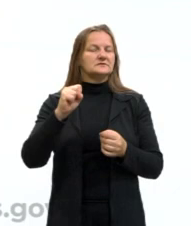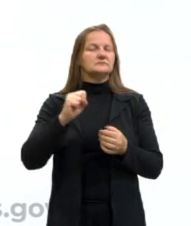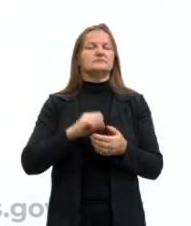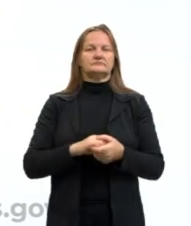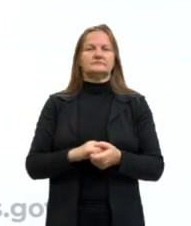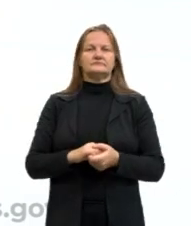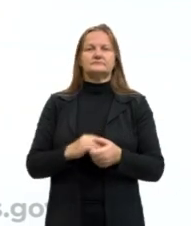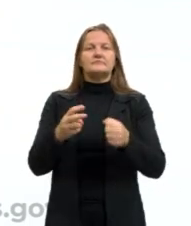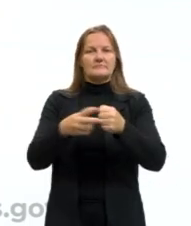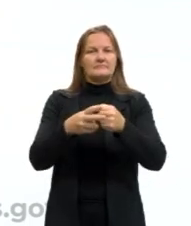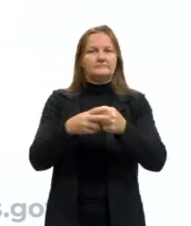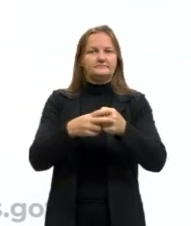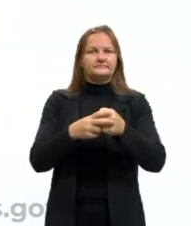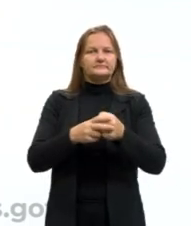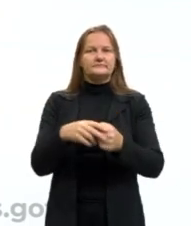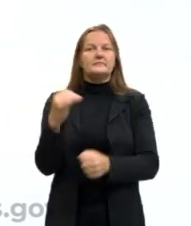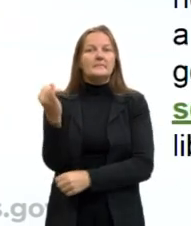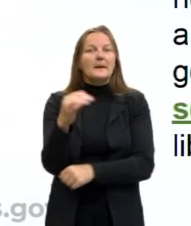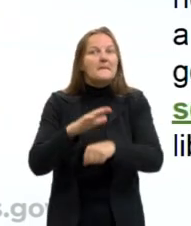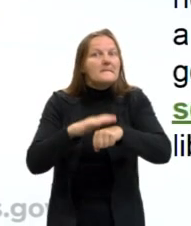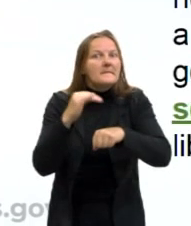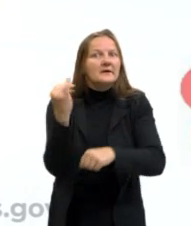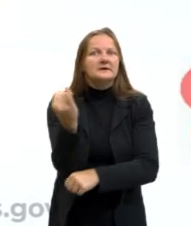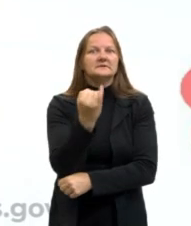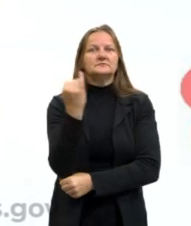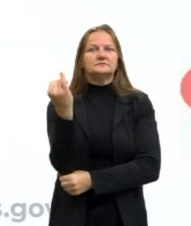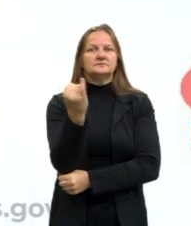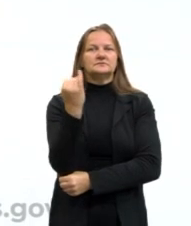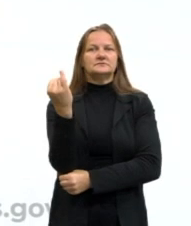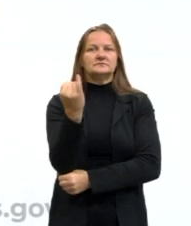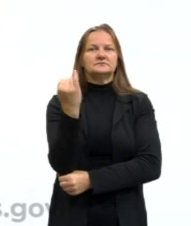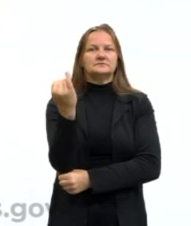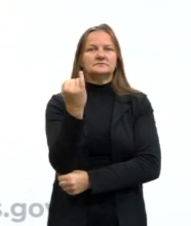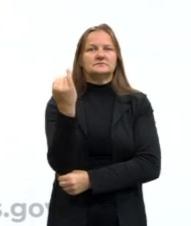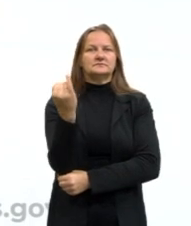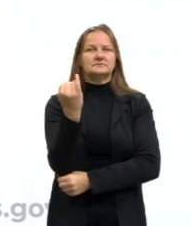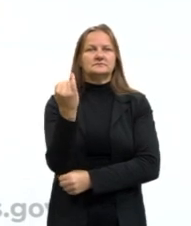principais? Um minutinho só, gente, que correu aqui.